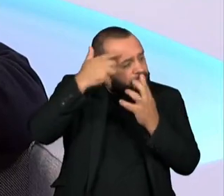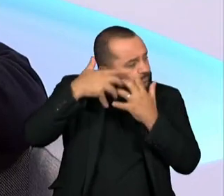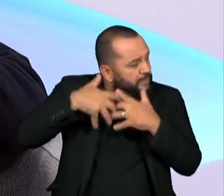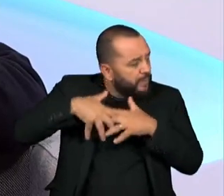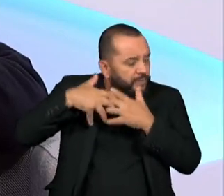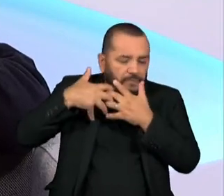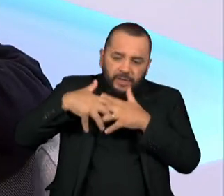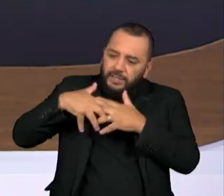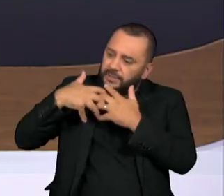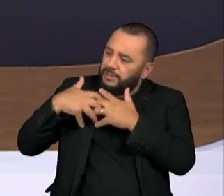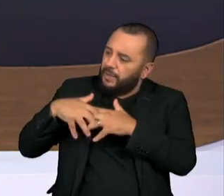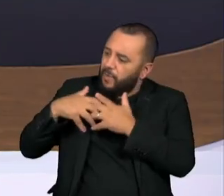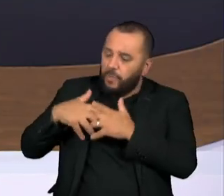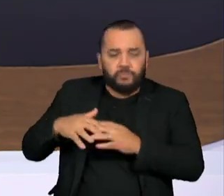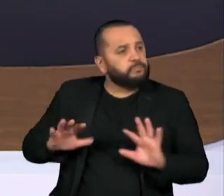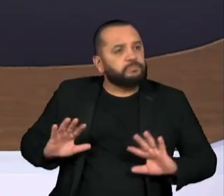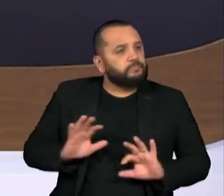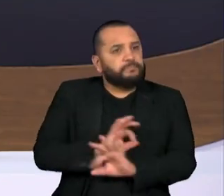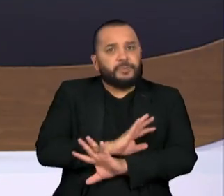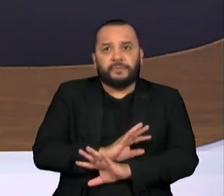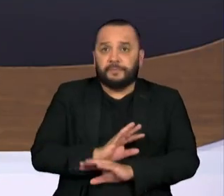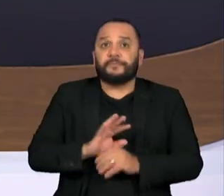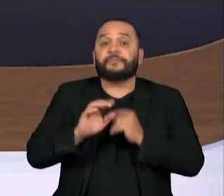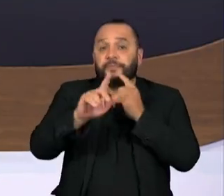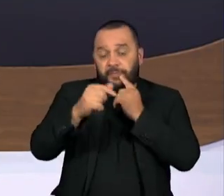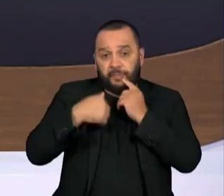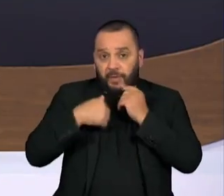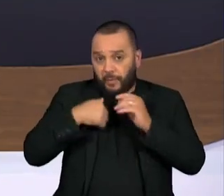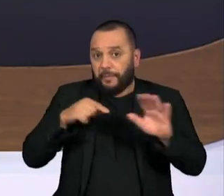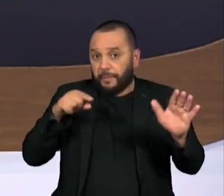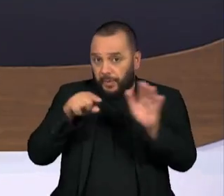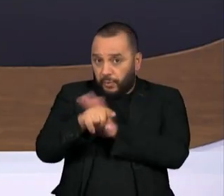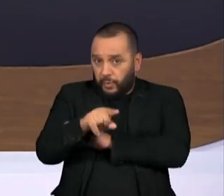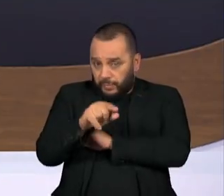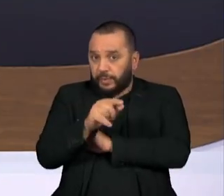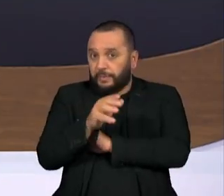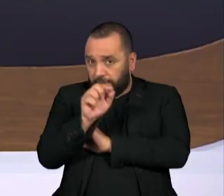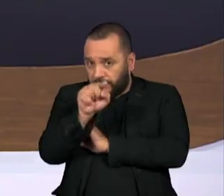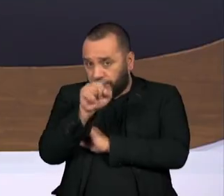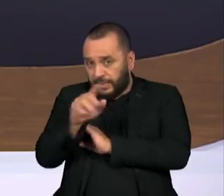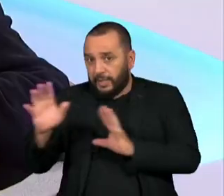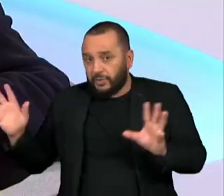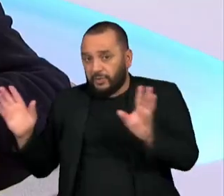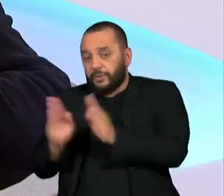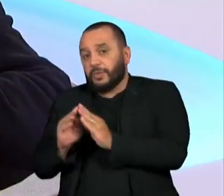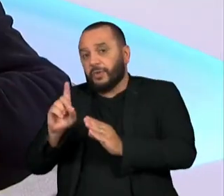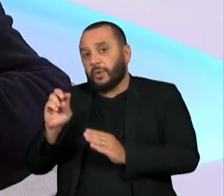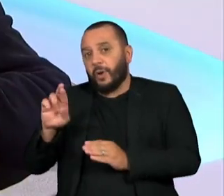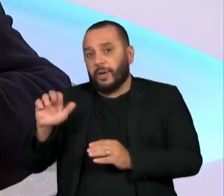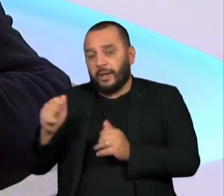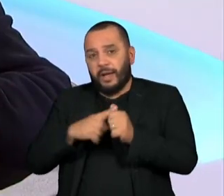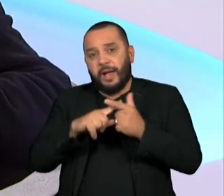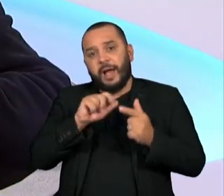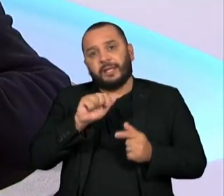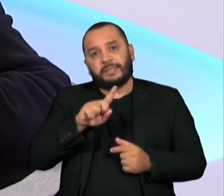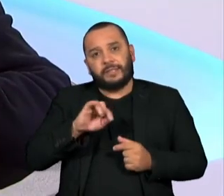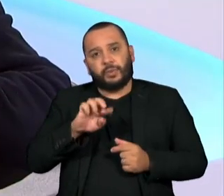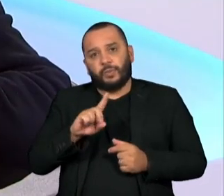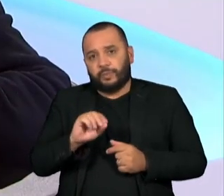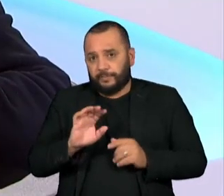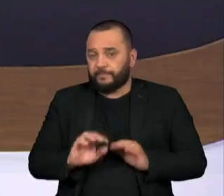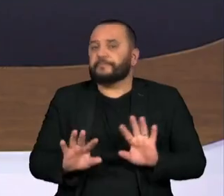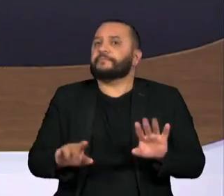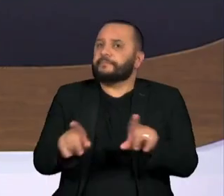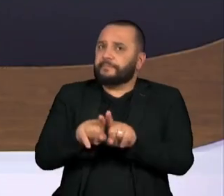Eu vou tentar fazer uma síntese da pergunta do Azedo e da da Dória, para a gente continuar nesse campo que é muito bom. Numa das vezes que você